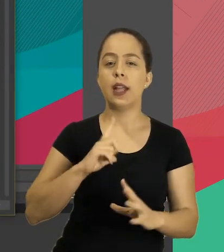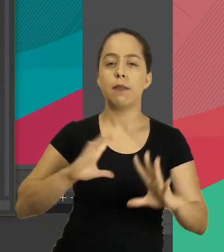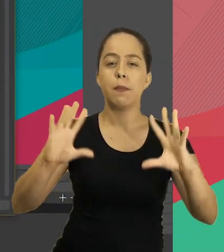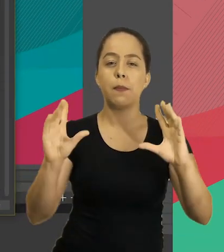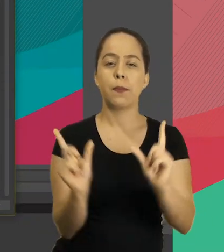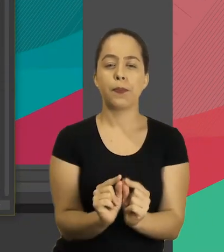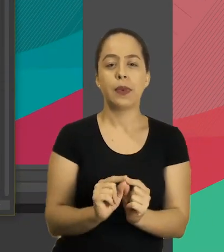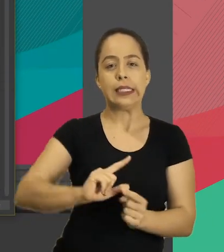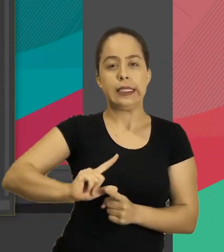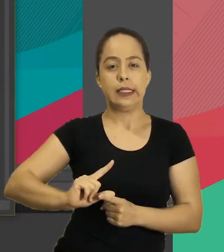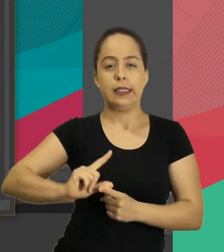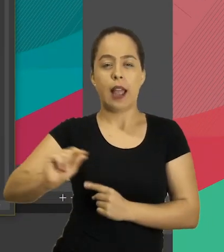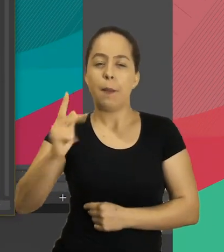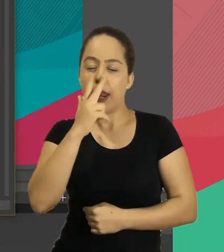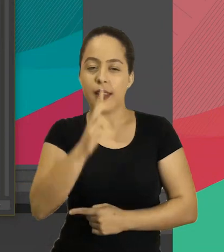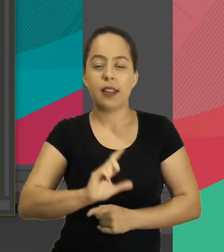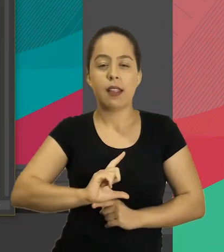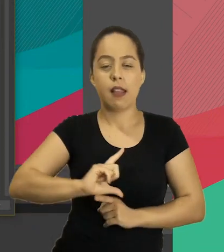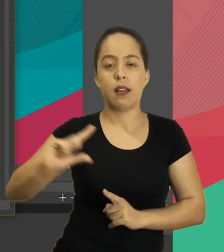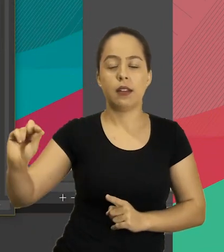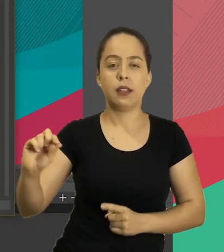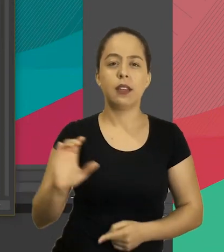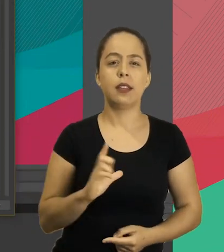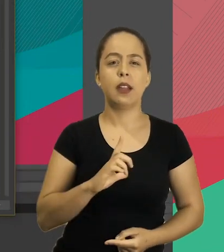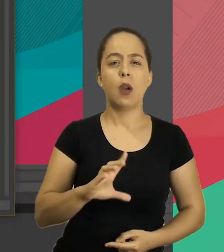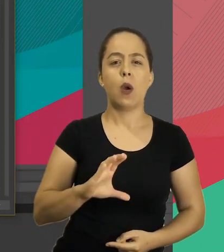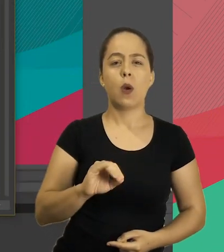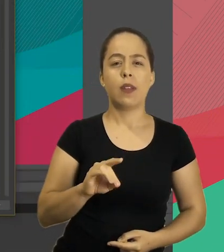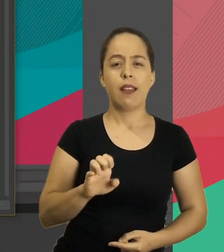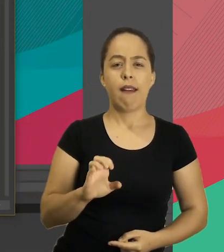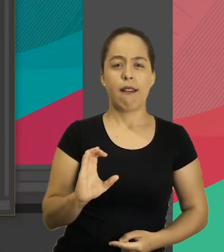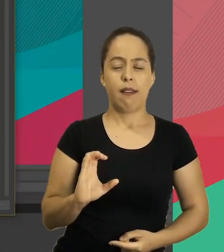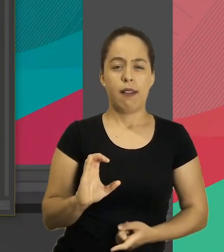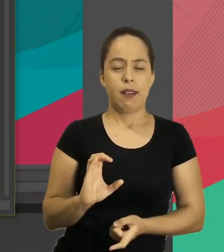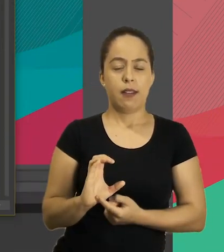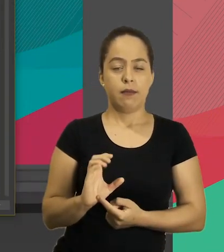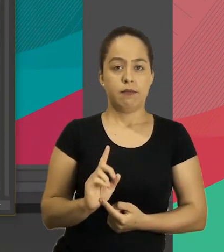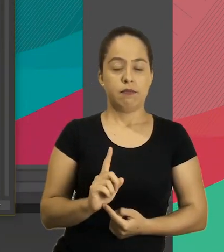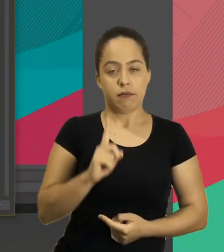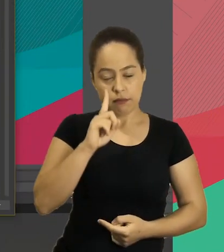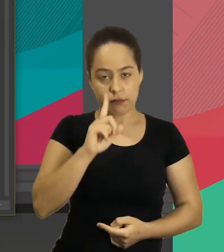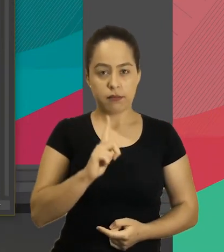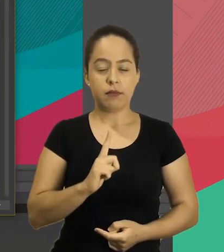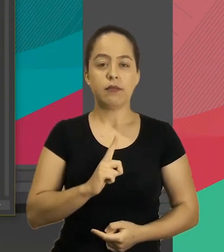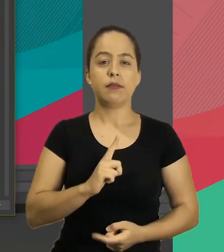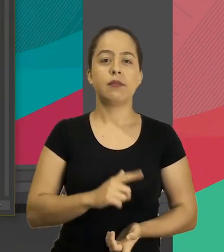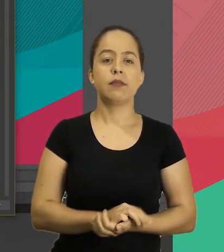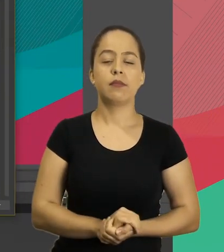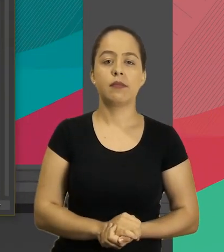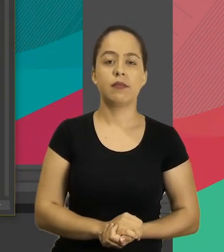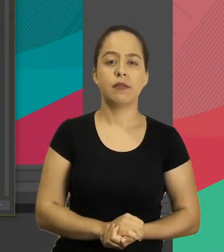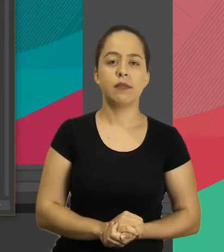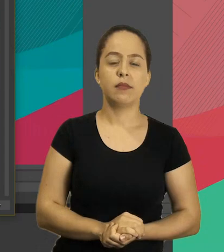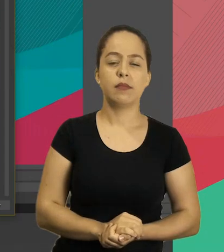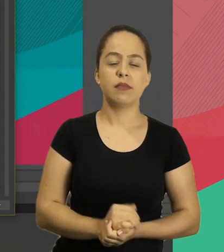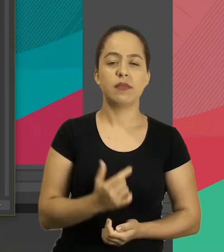configura aqui a saída com com o seu codec aqui normalmente ele vem x264